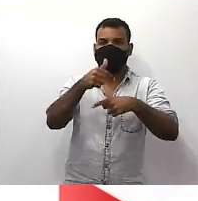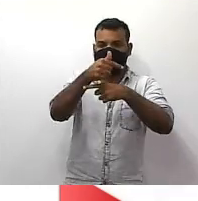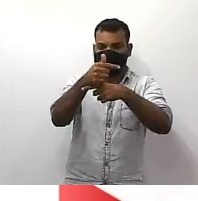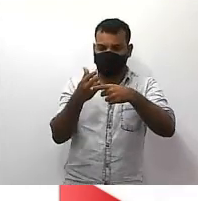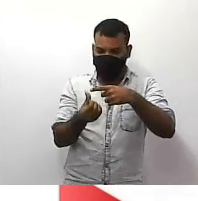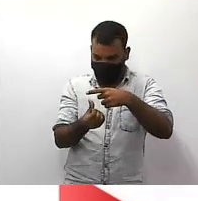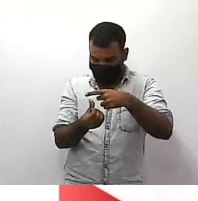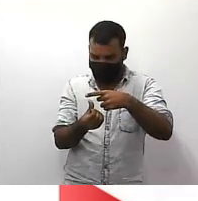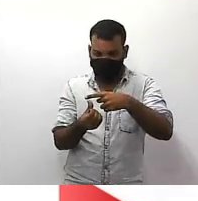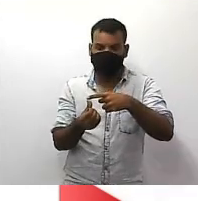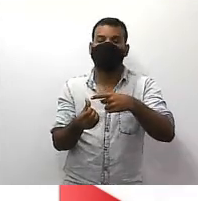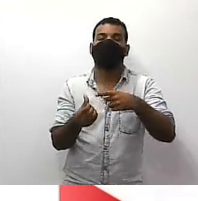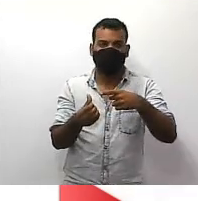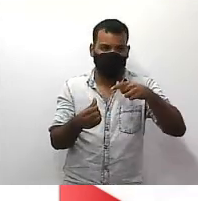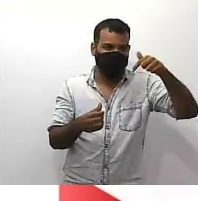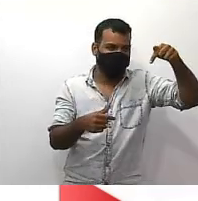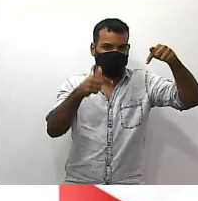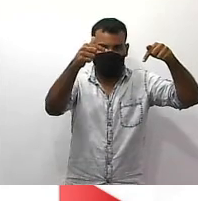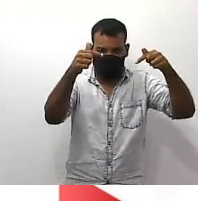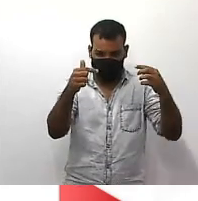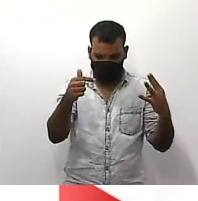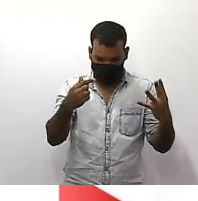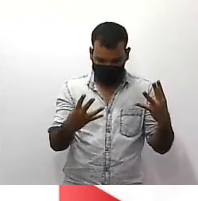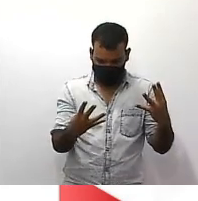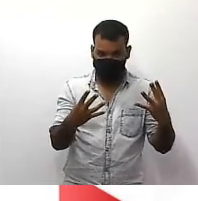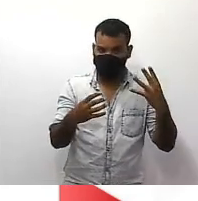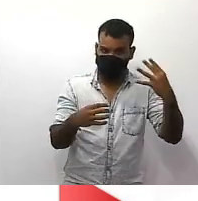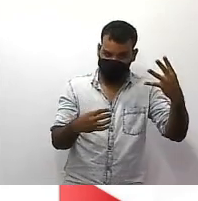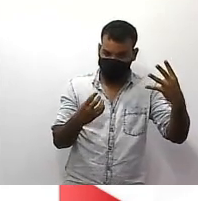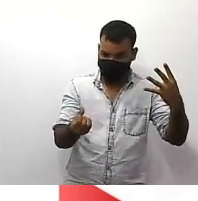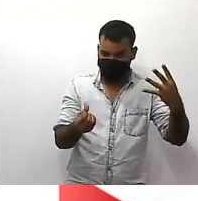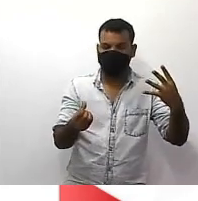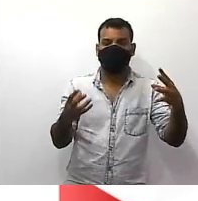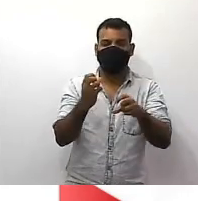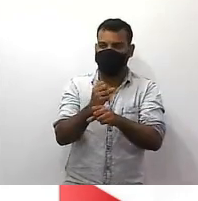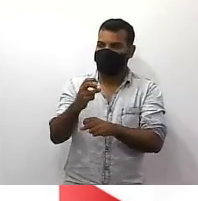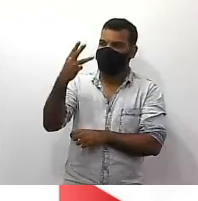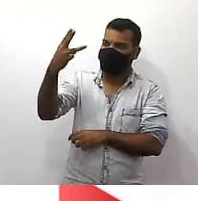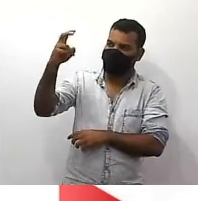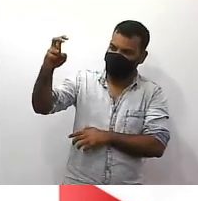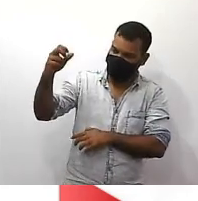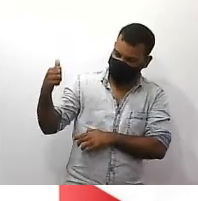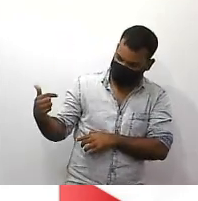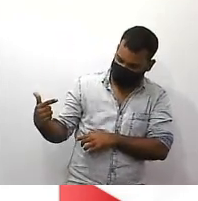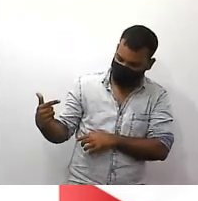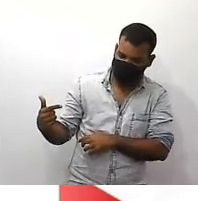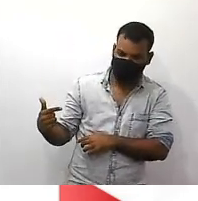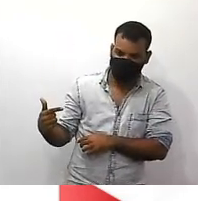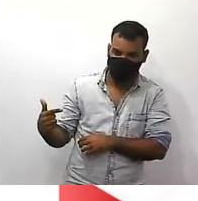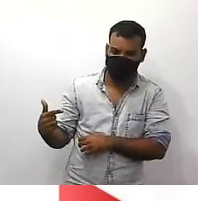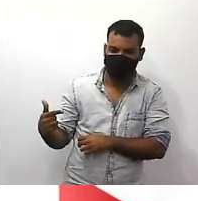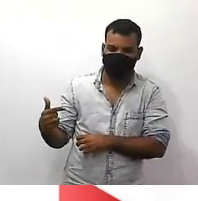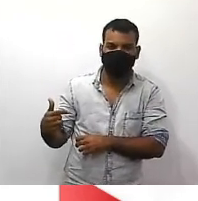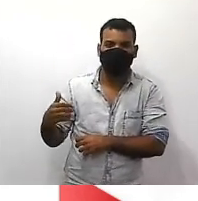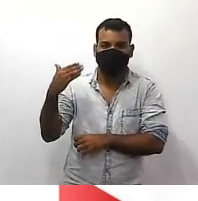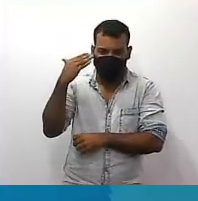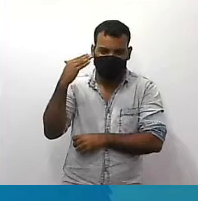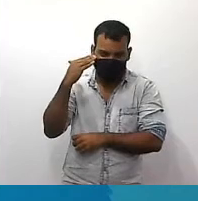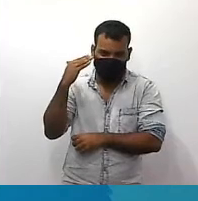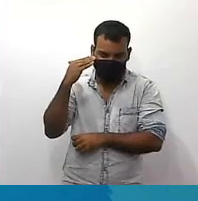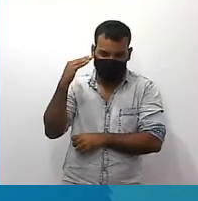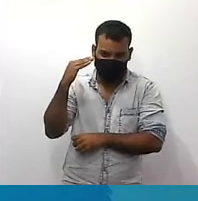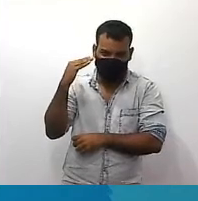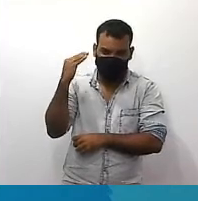sextos eu vou obter exatamente 35 dozeados tá tranquilo então? deu pra